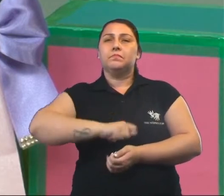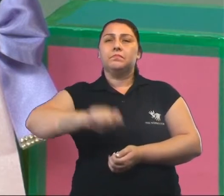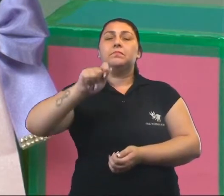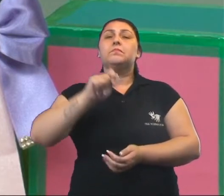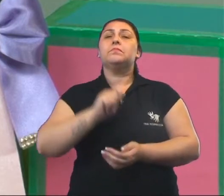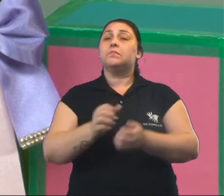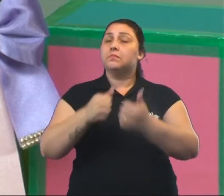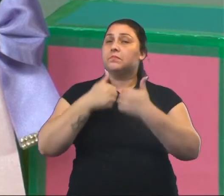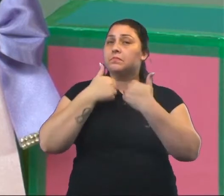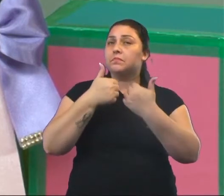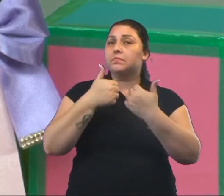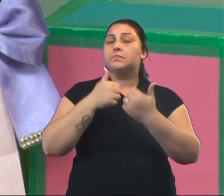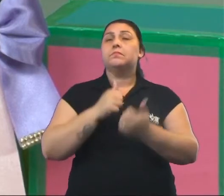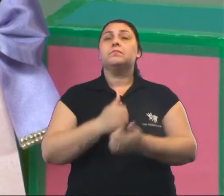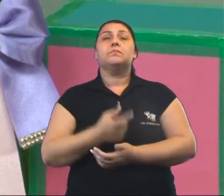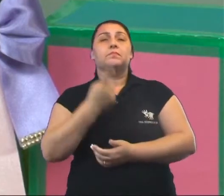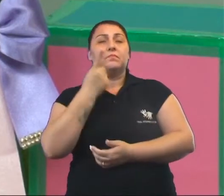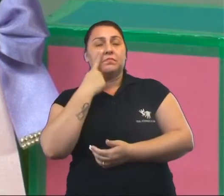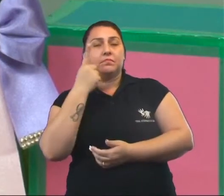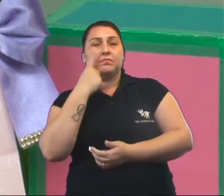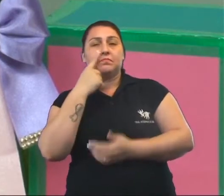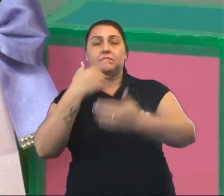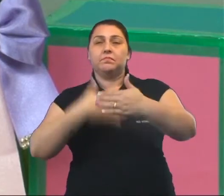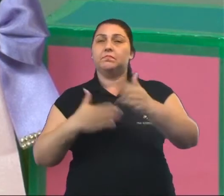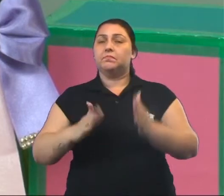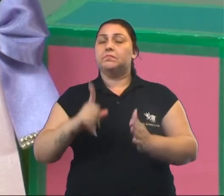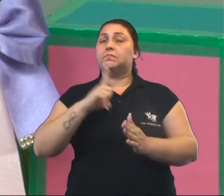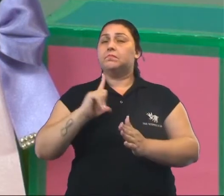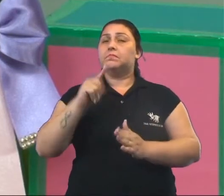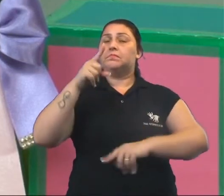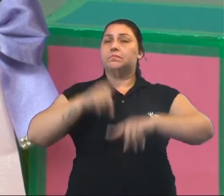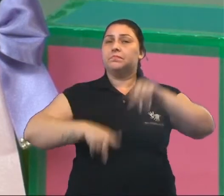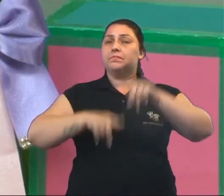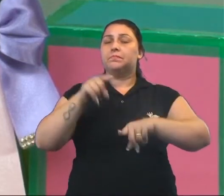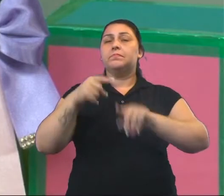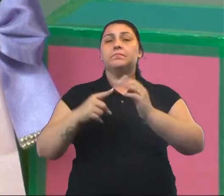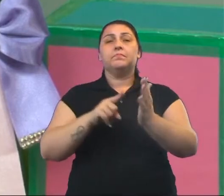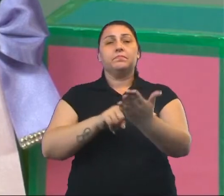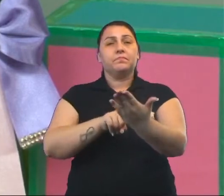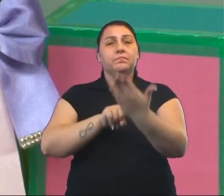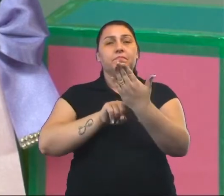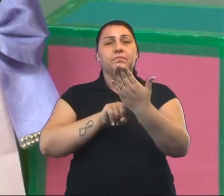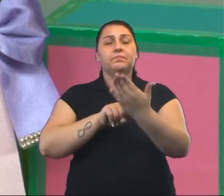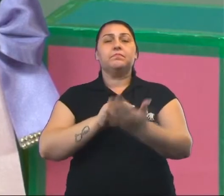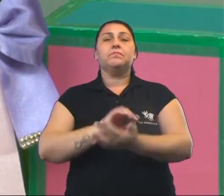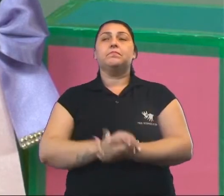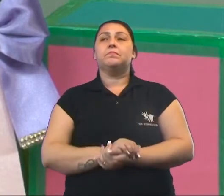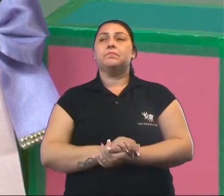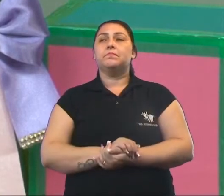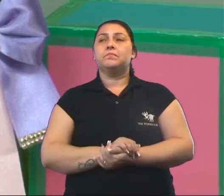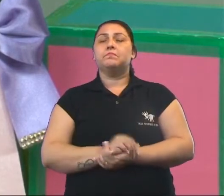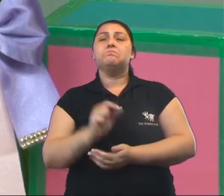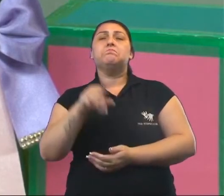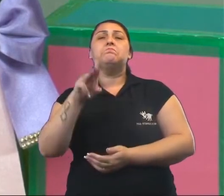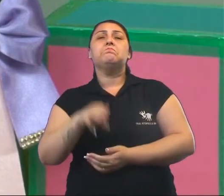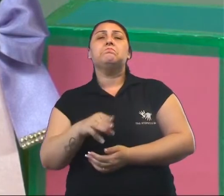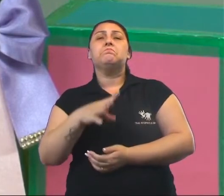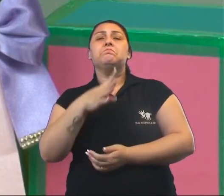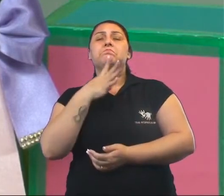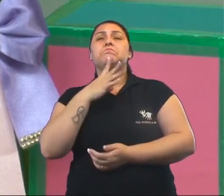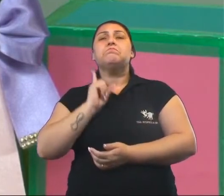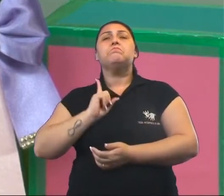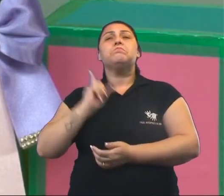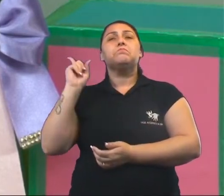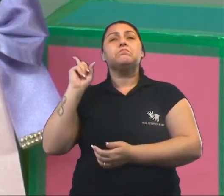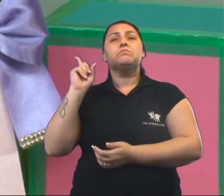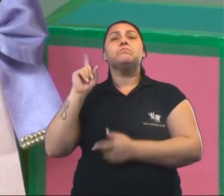pong. Tudo bem? Vamos ver se a nossa caixinha tem outro objeto para nos mostrar. Olha só, quem é que conhece essa fruta?